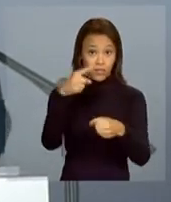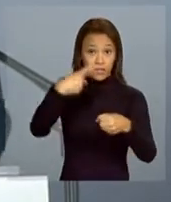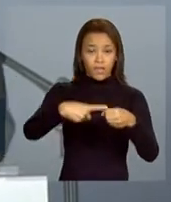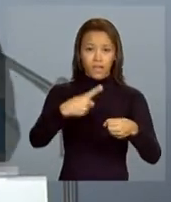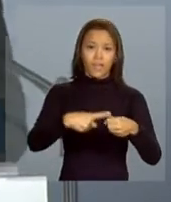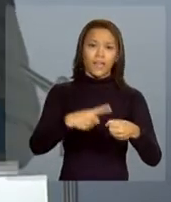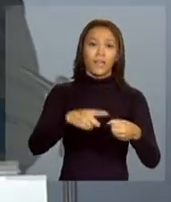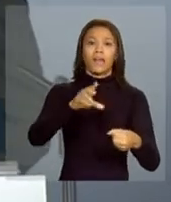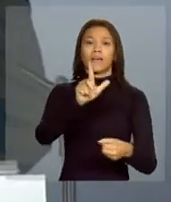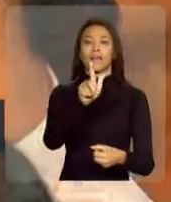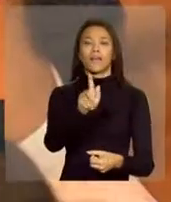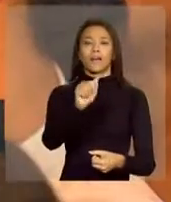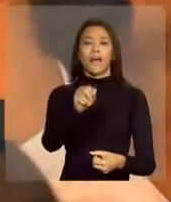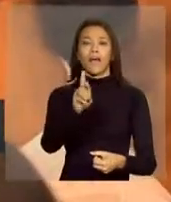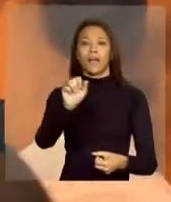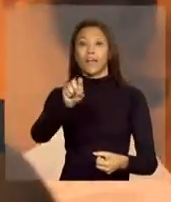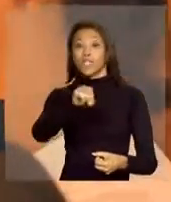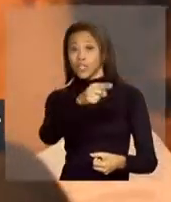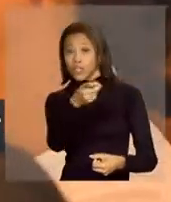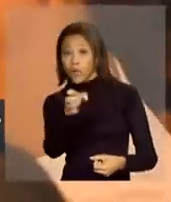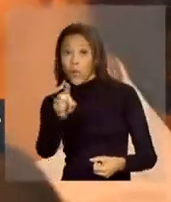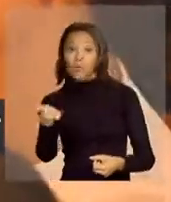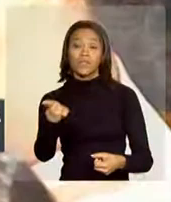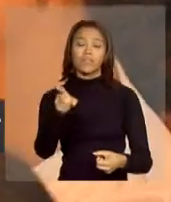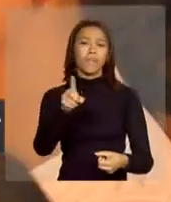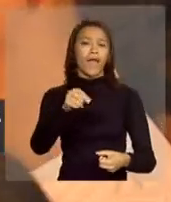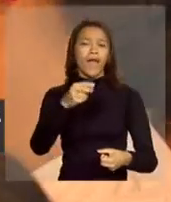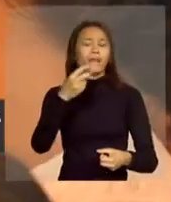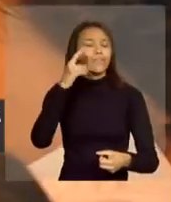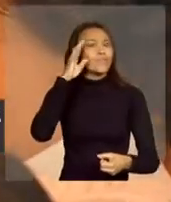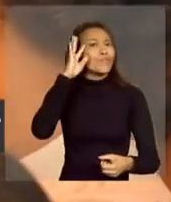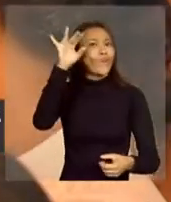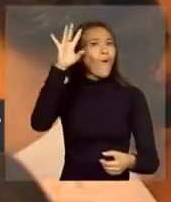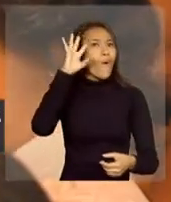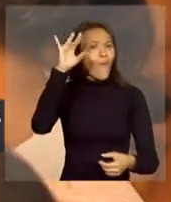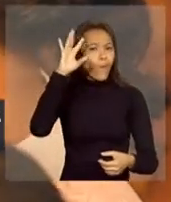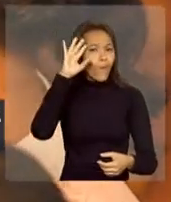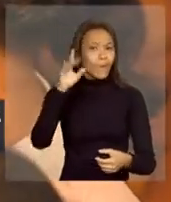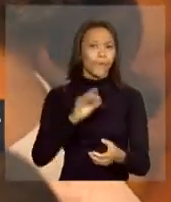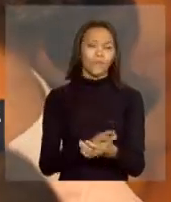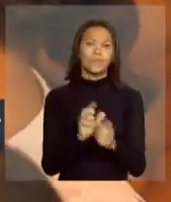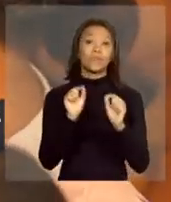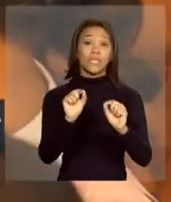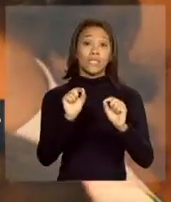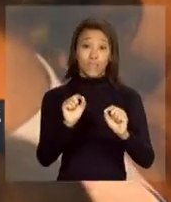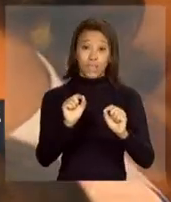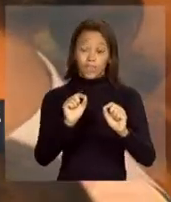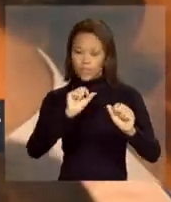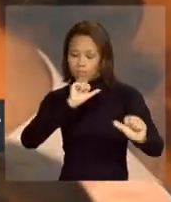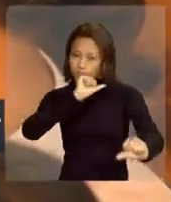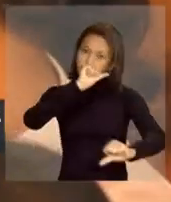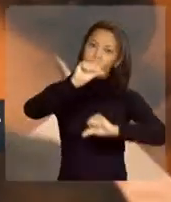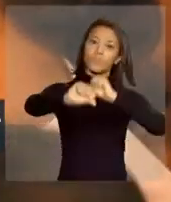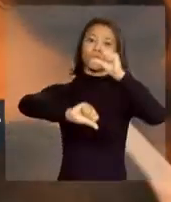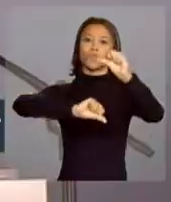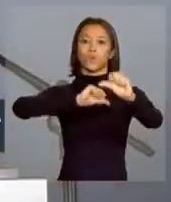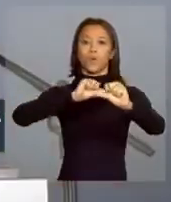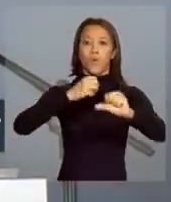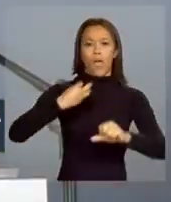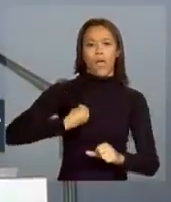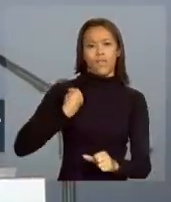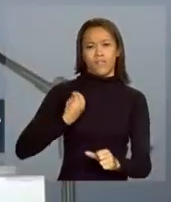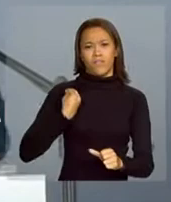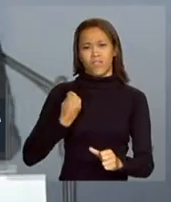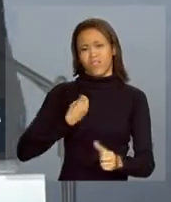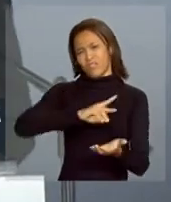para construir o seu sonho. Sonho dele que transformou a vida de